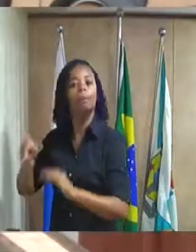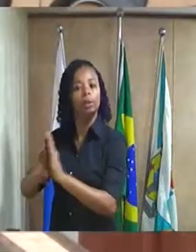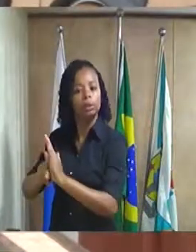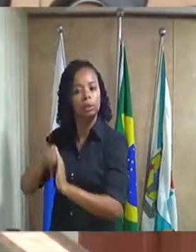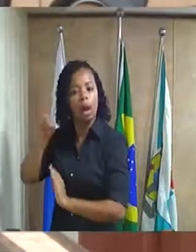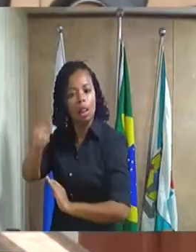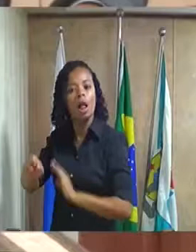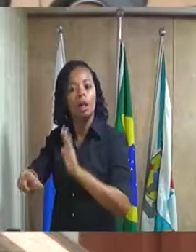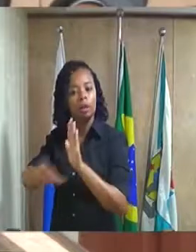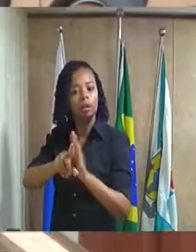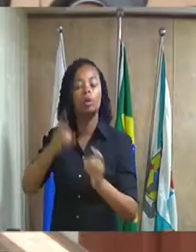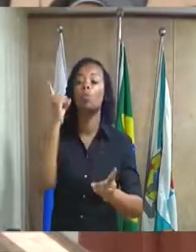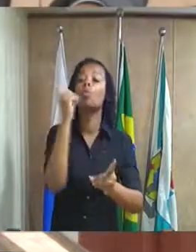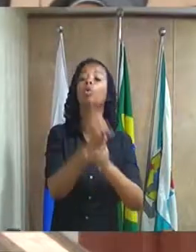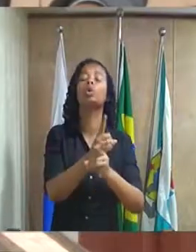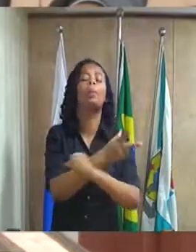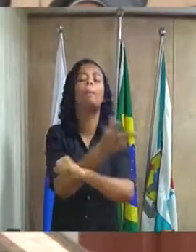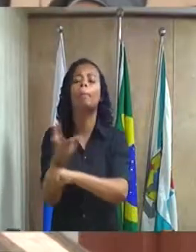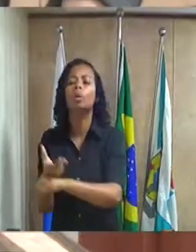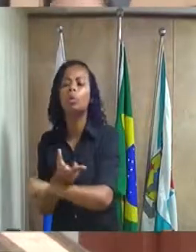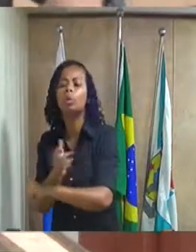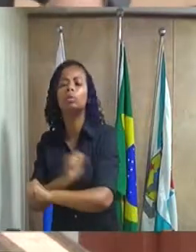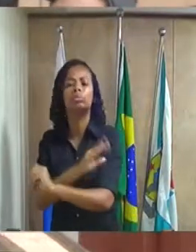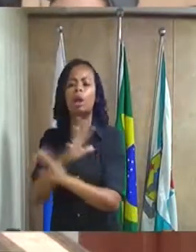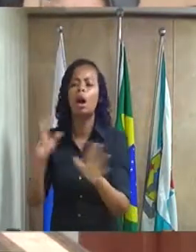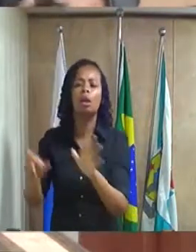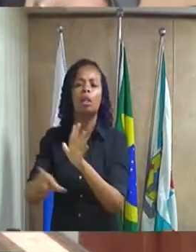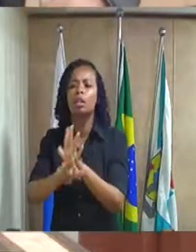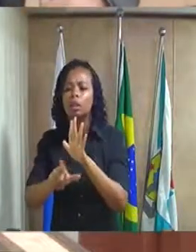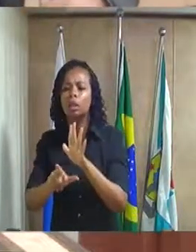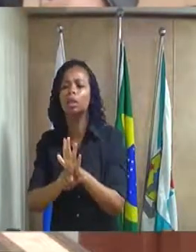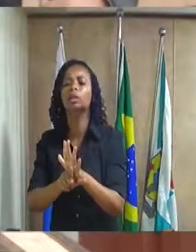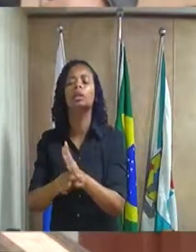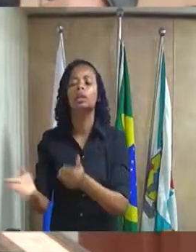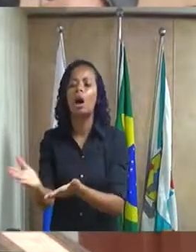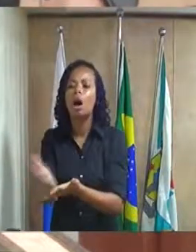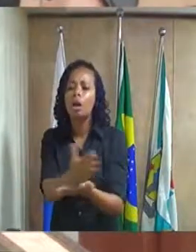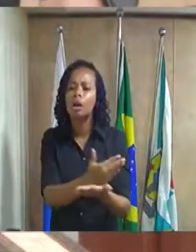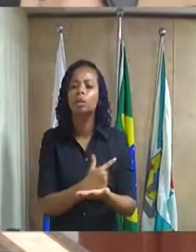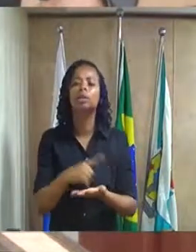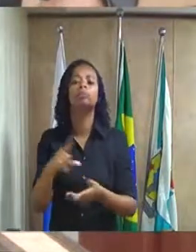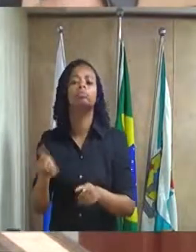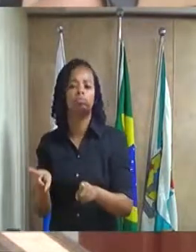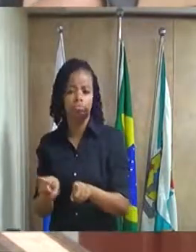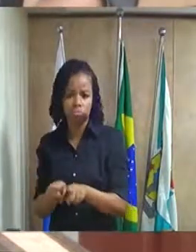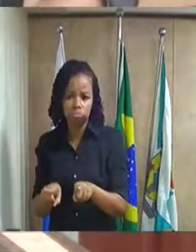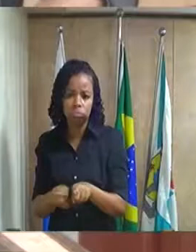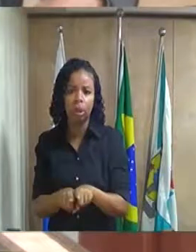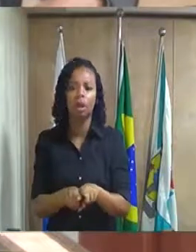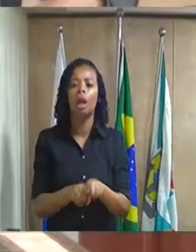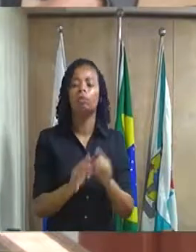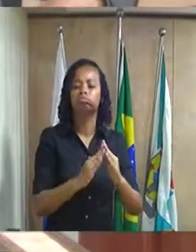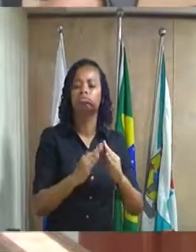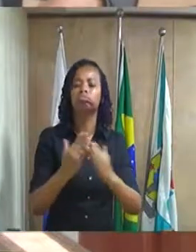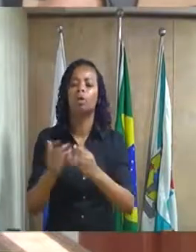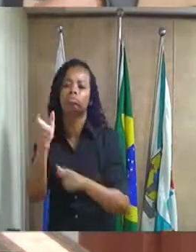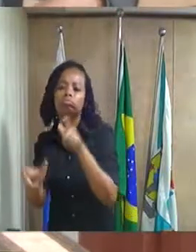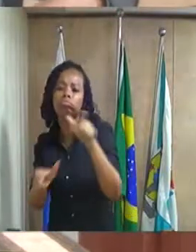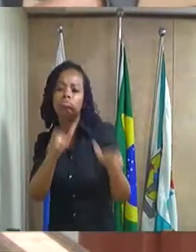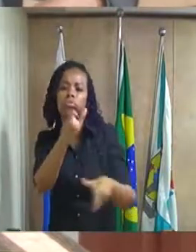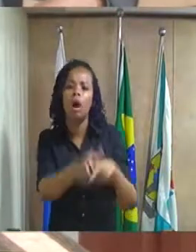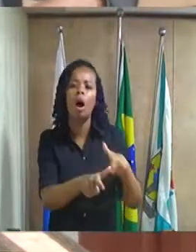encontro daquilo que nós estamos buscando, que é melhorar também a nossa arrecadação e dar um padrão definido ao nosso